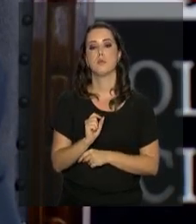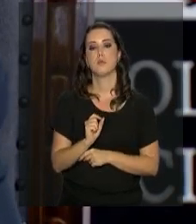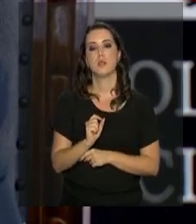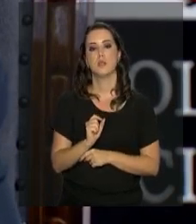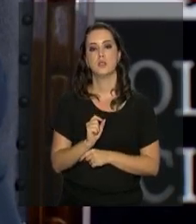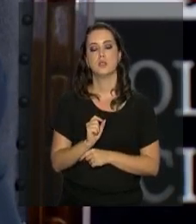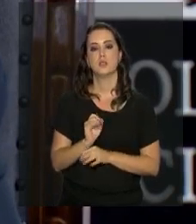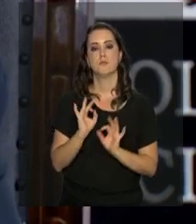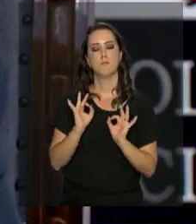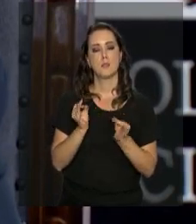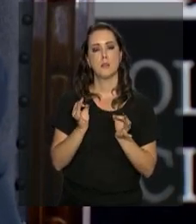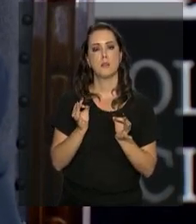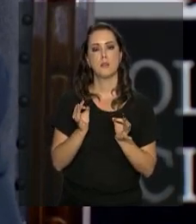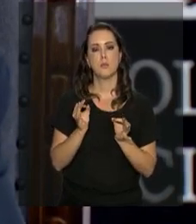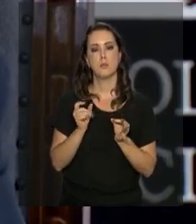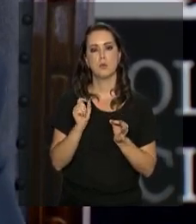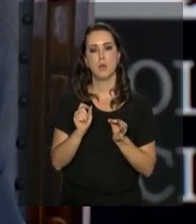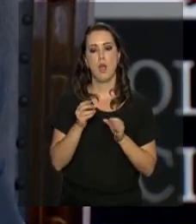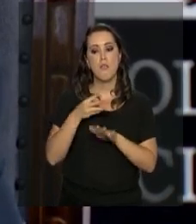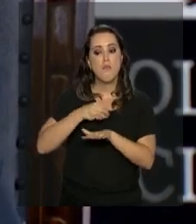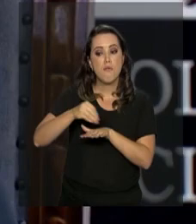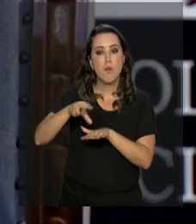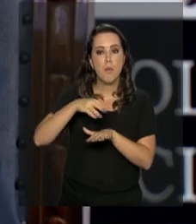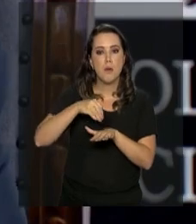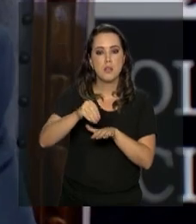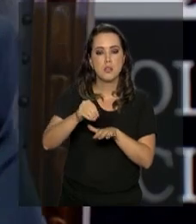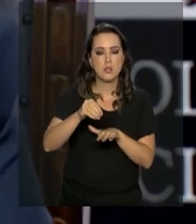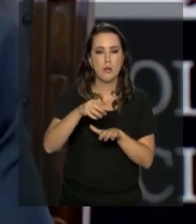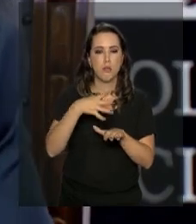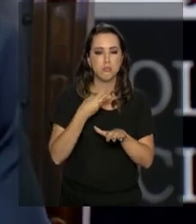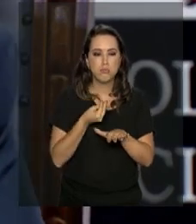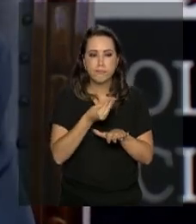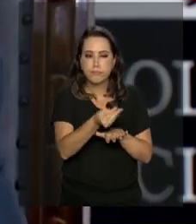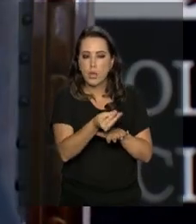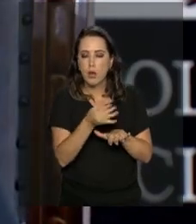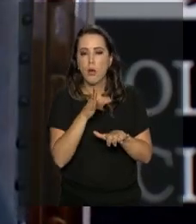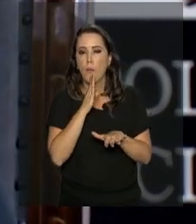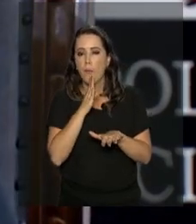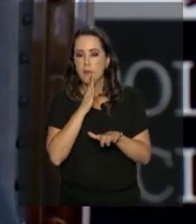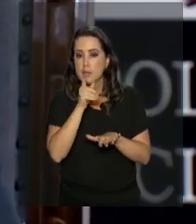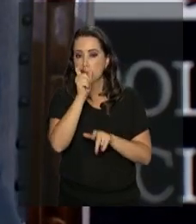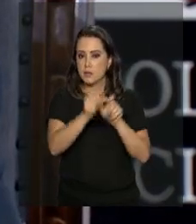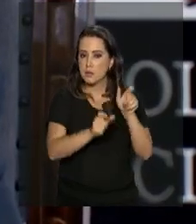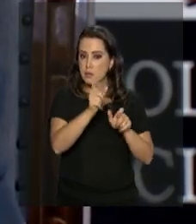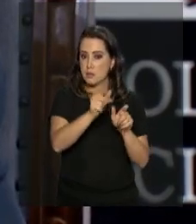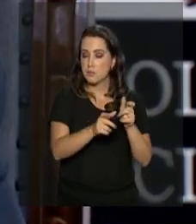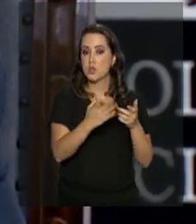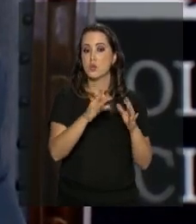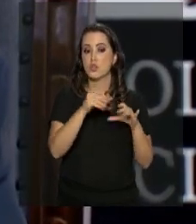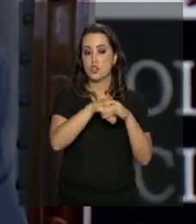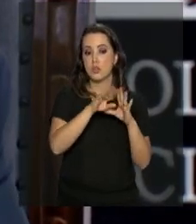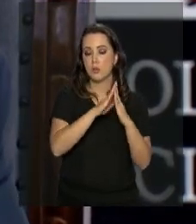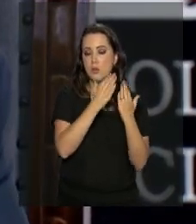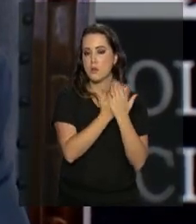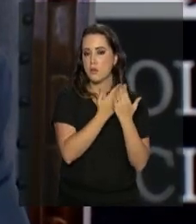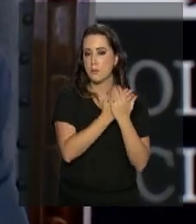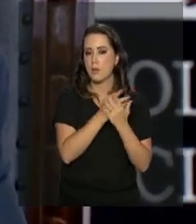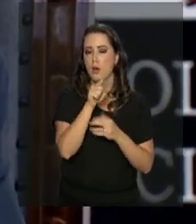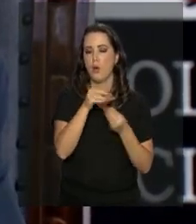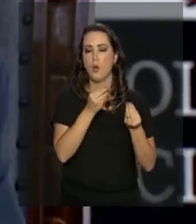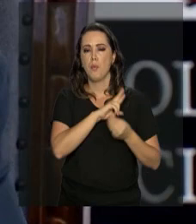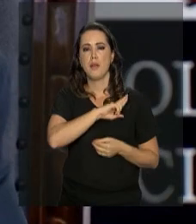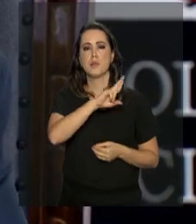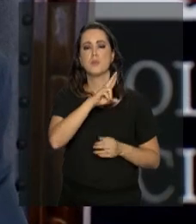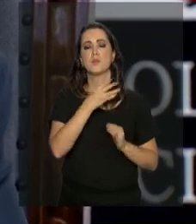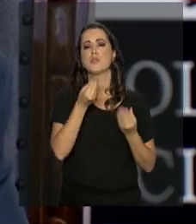exatamente a informação, leva ao conhecimento dessas mesmas escolas a respeito